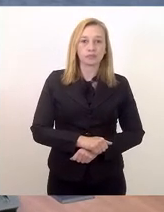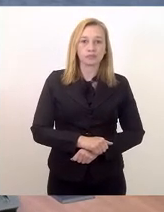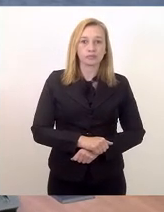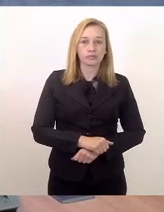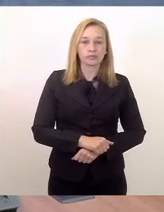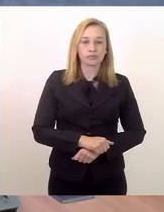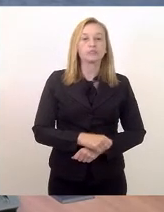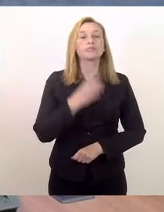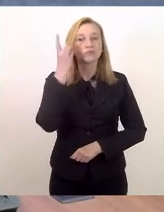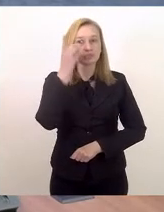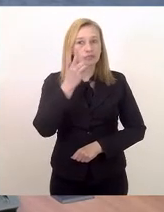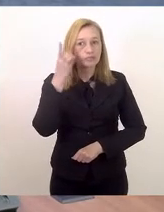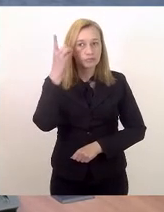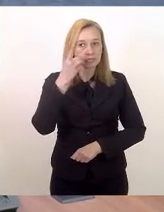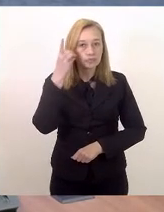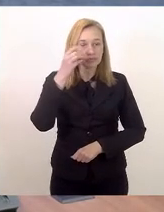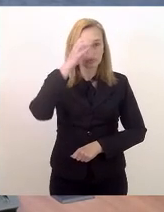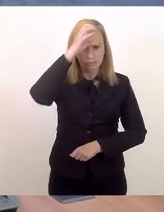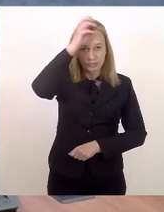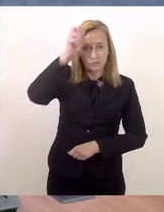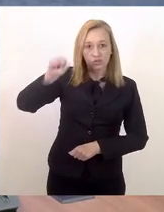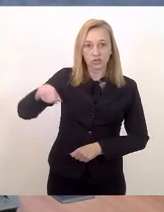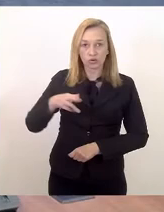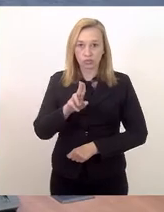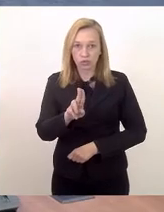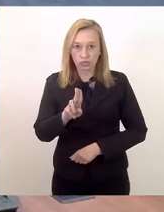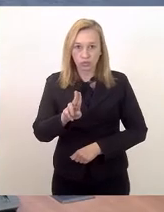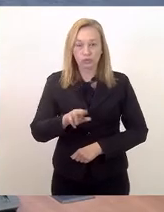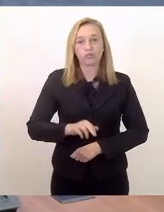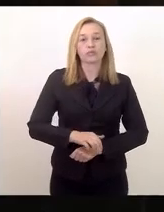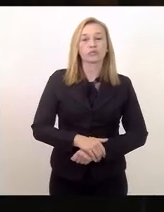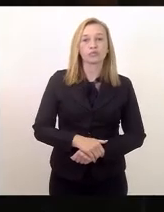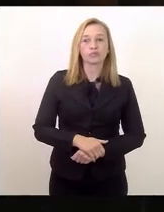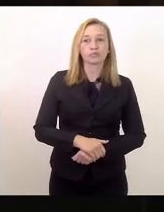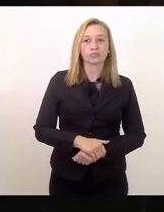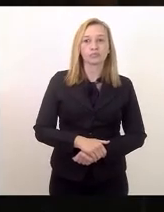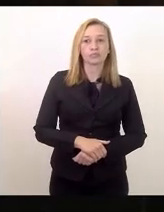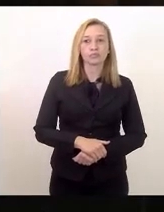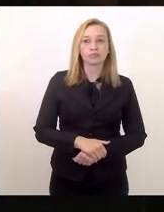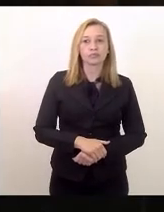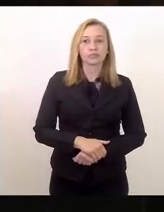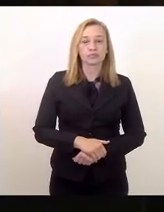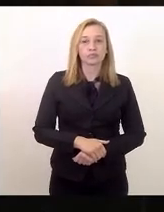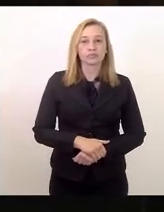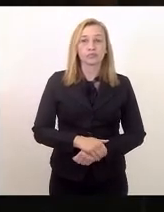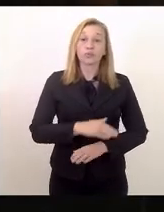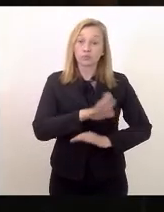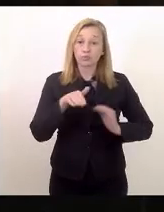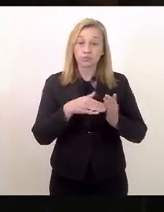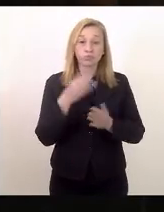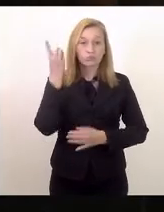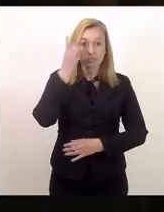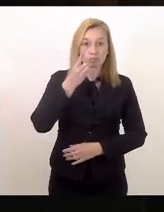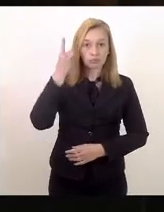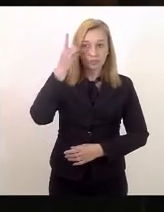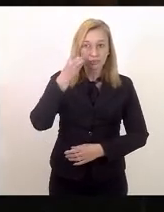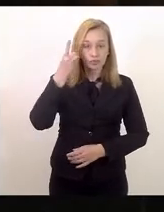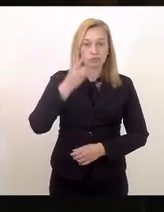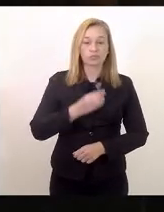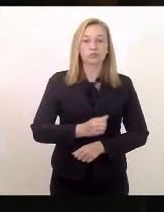deputada Tia Ju, senhoras e senhores deputados